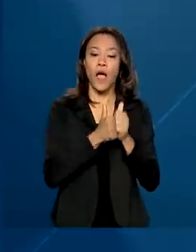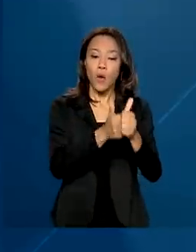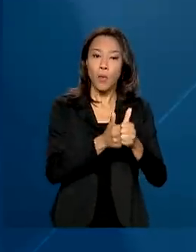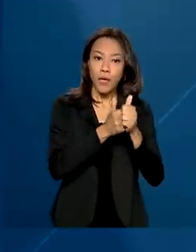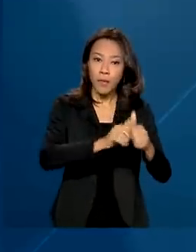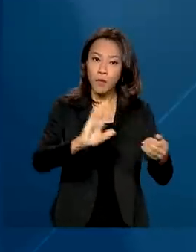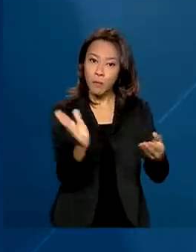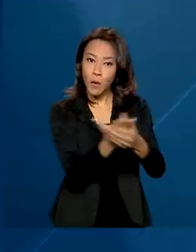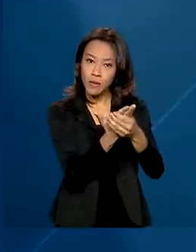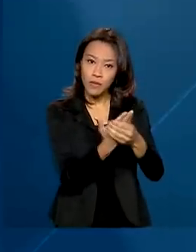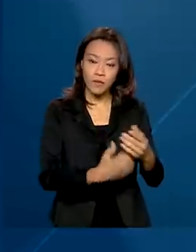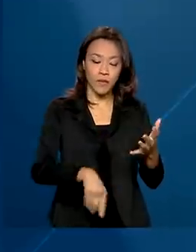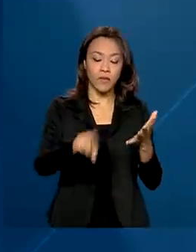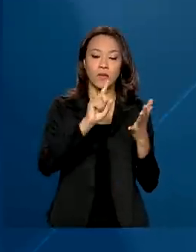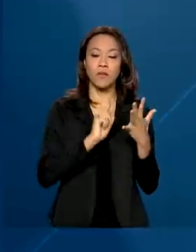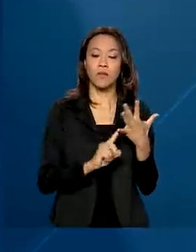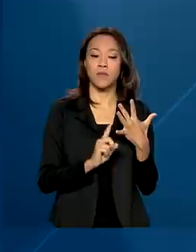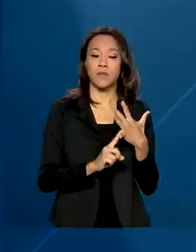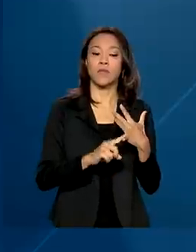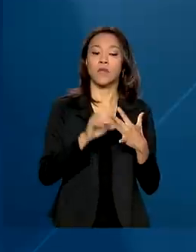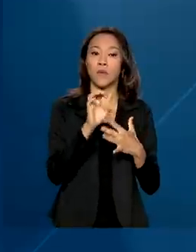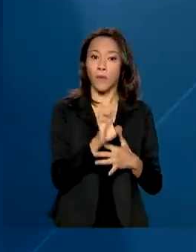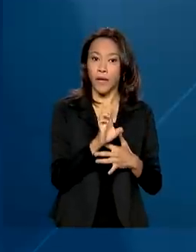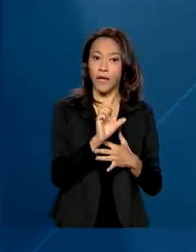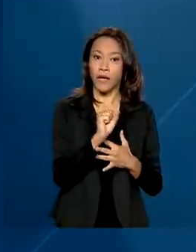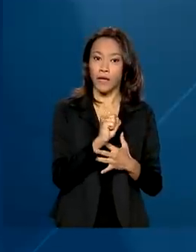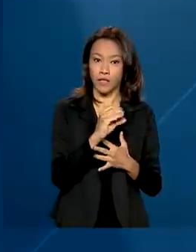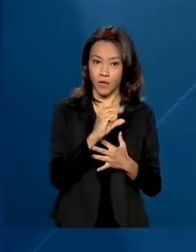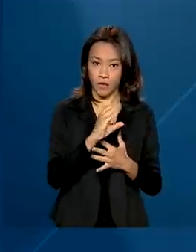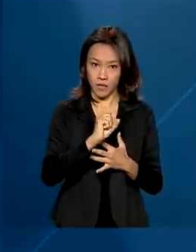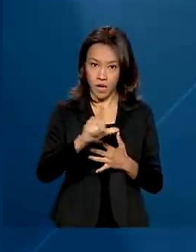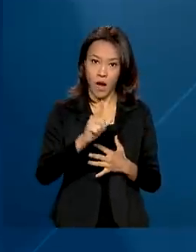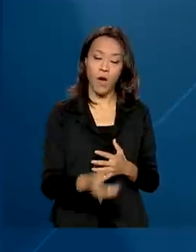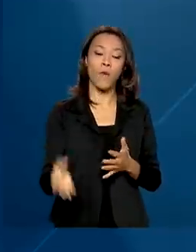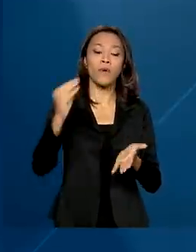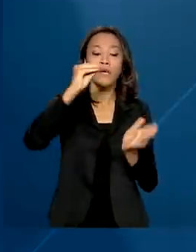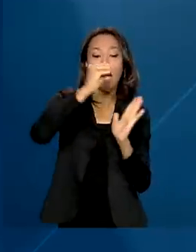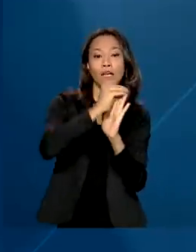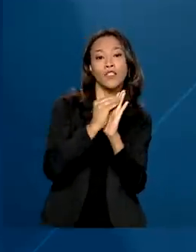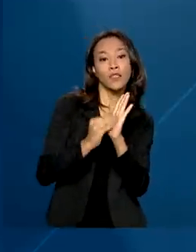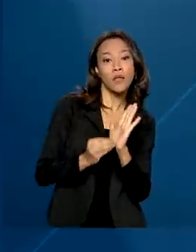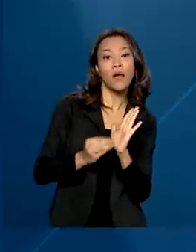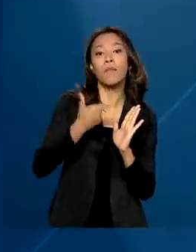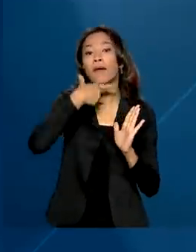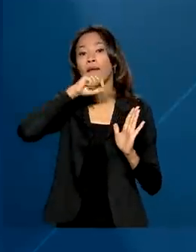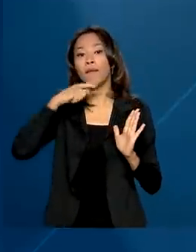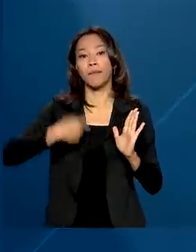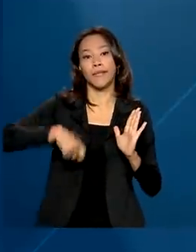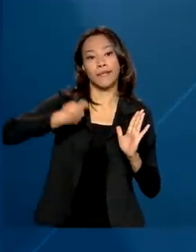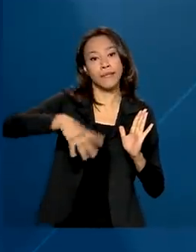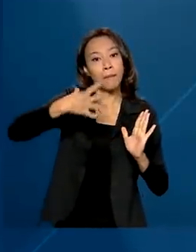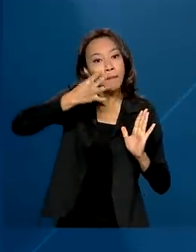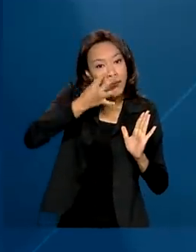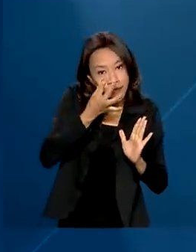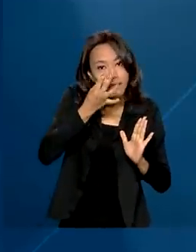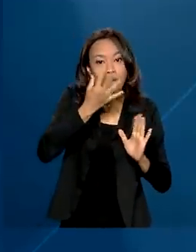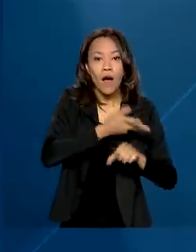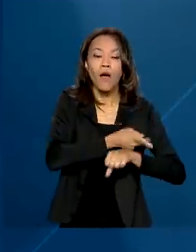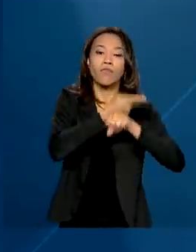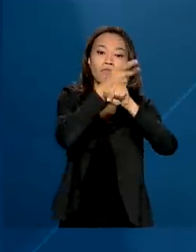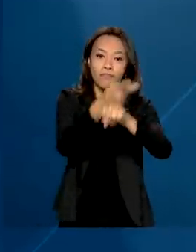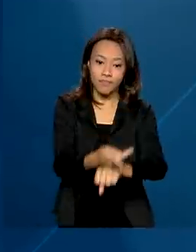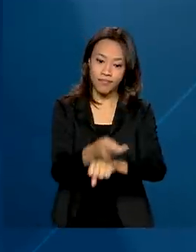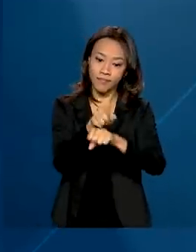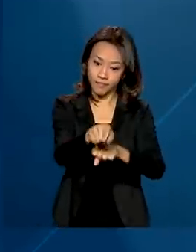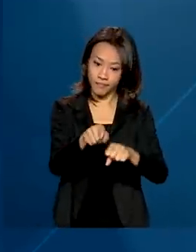de processos e social, além de possibilitar o agendamento para quem precisa de atendimento presencial nas